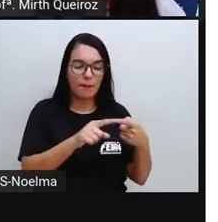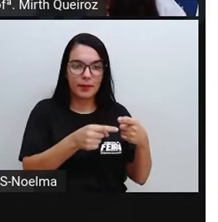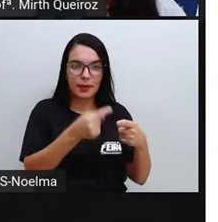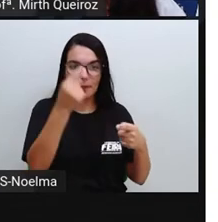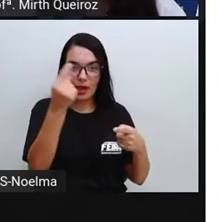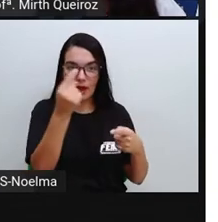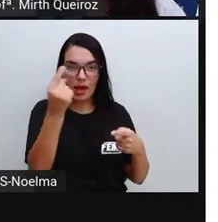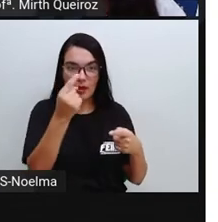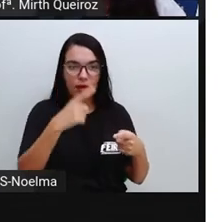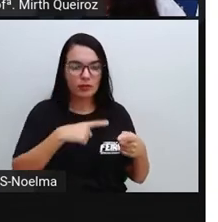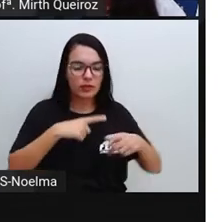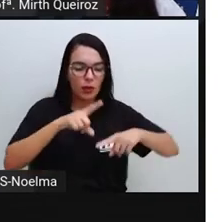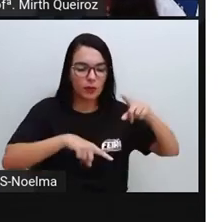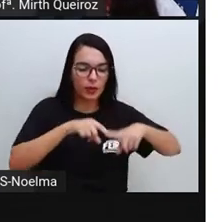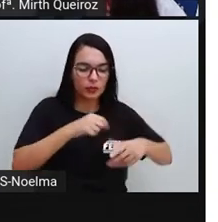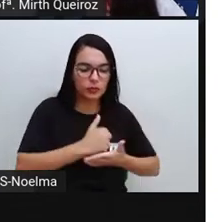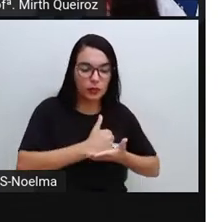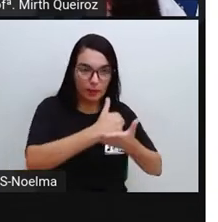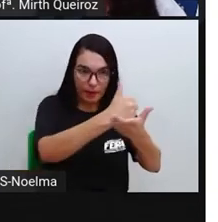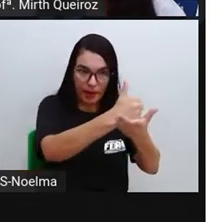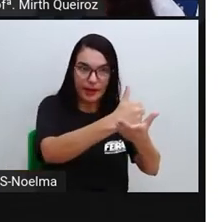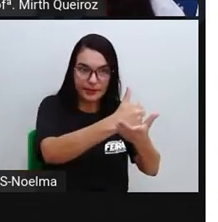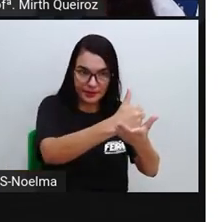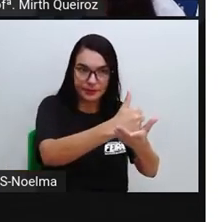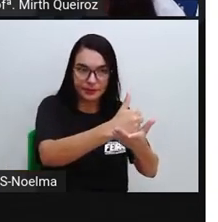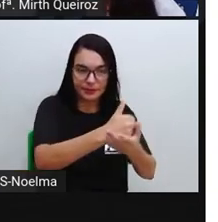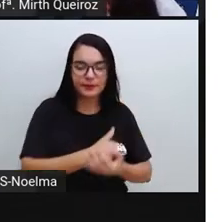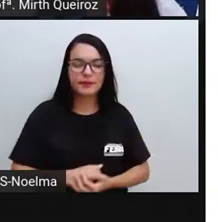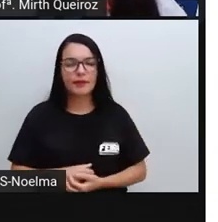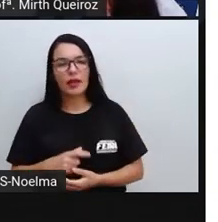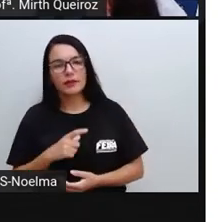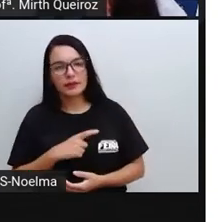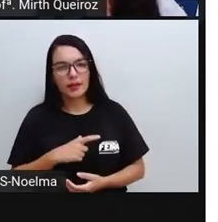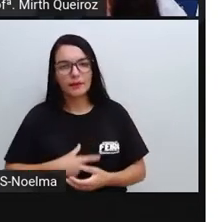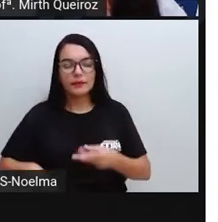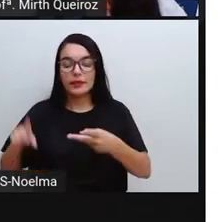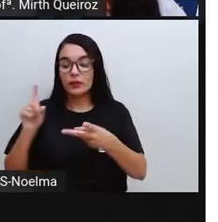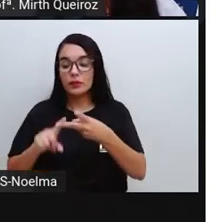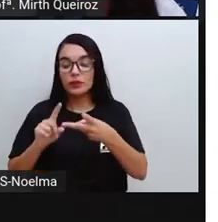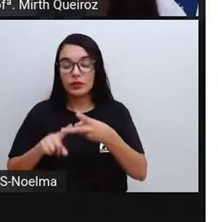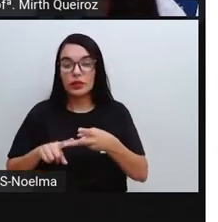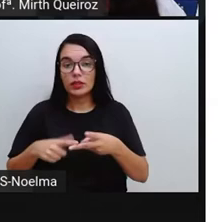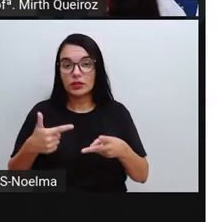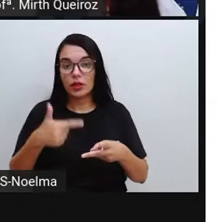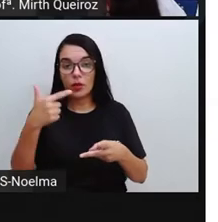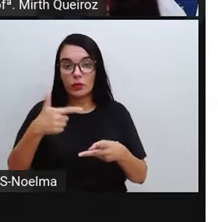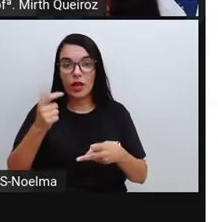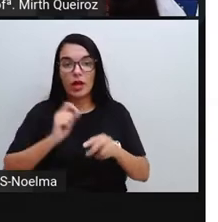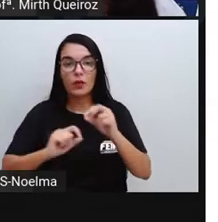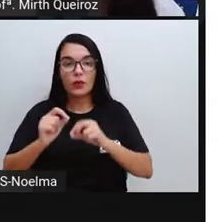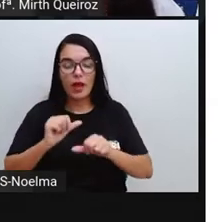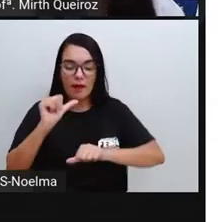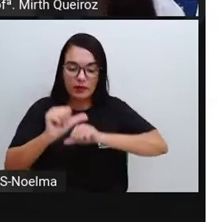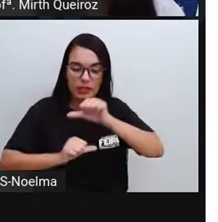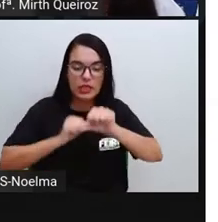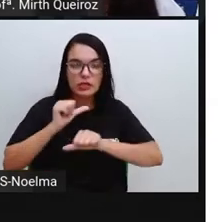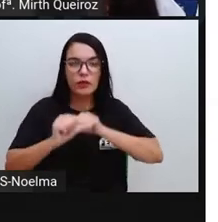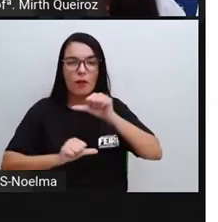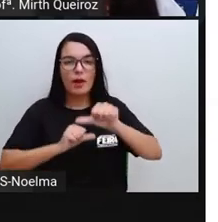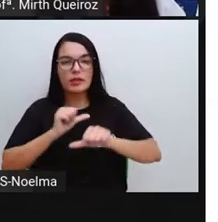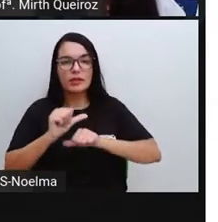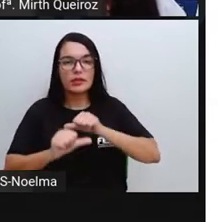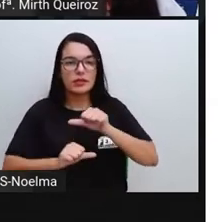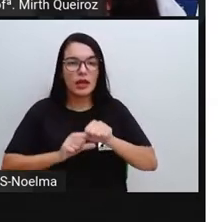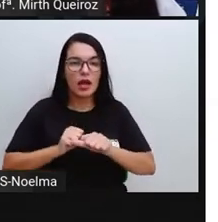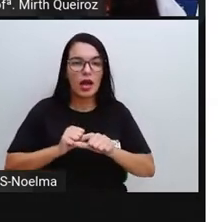que vai obter a matéria-prima, né? Onde a gente vai obter. O setor secundário, onde vai haver o processamento dessa